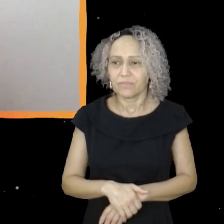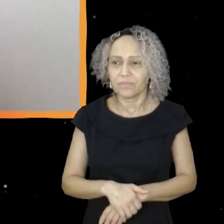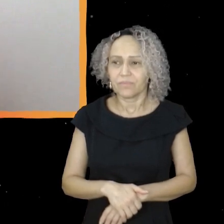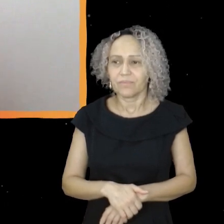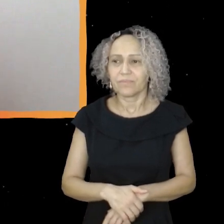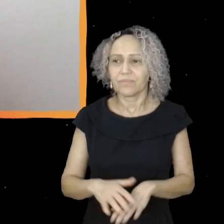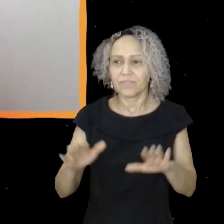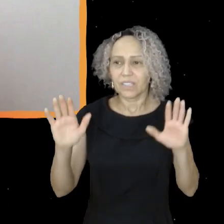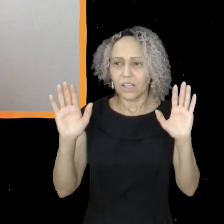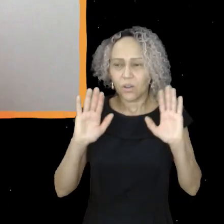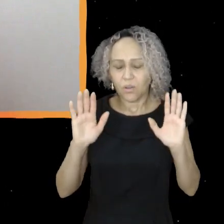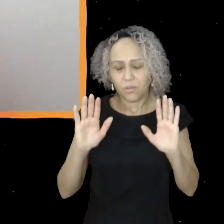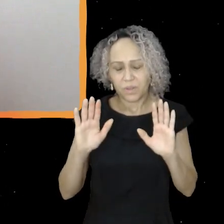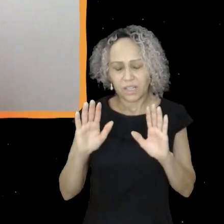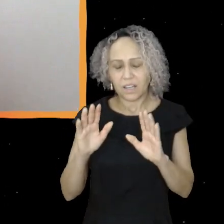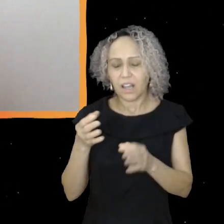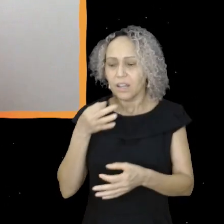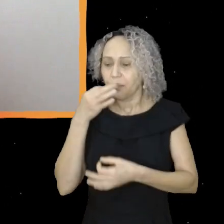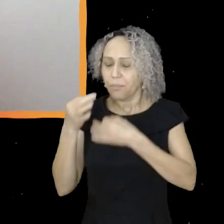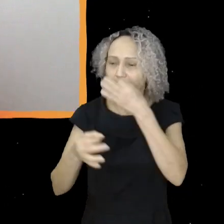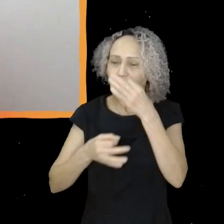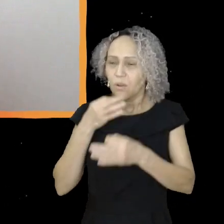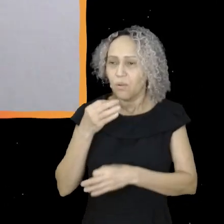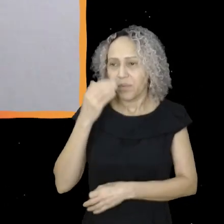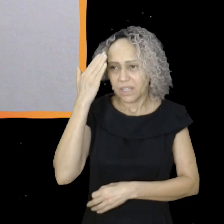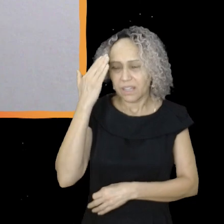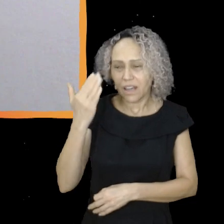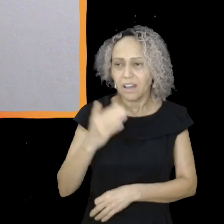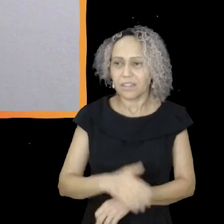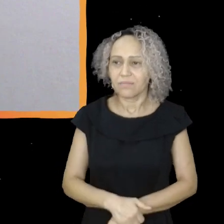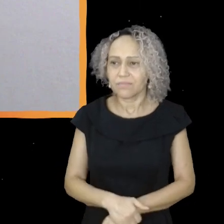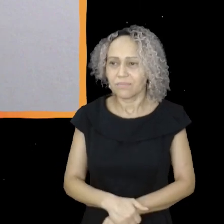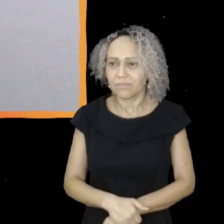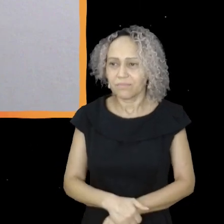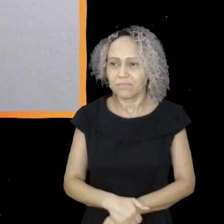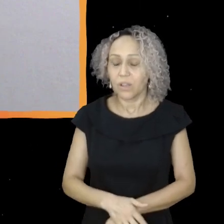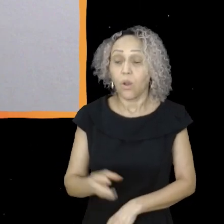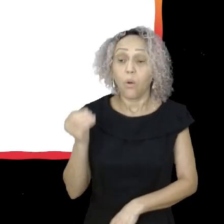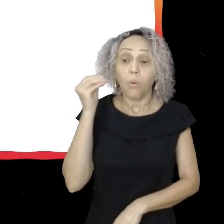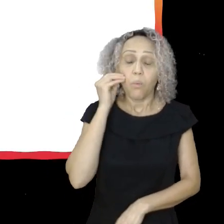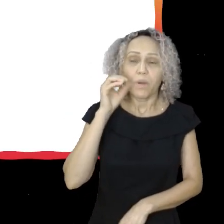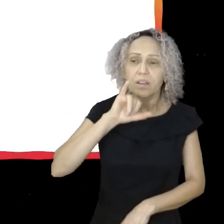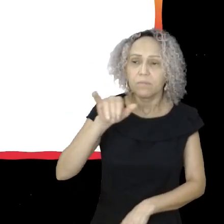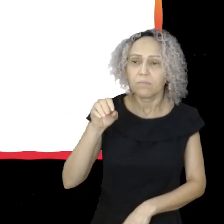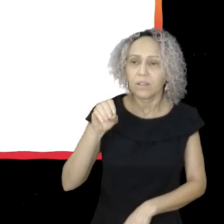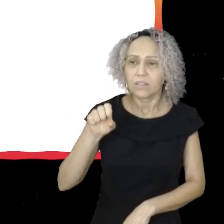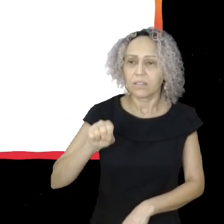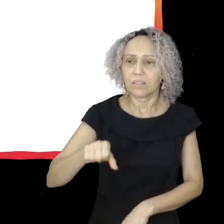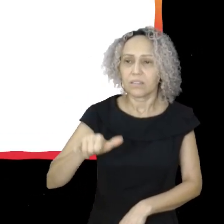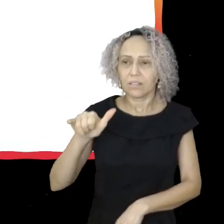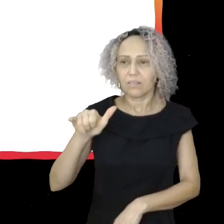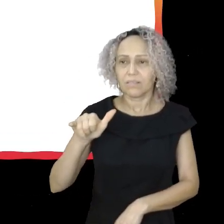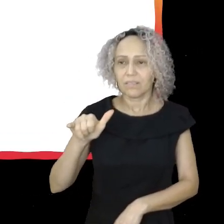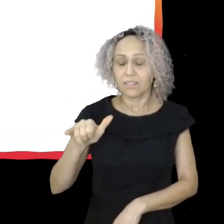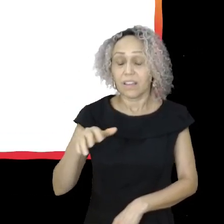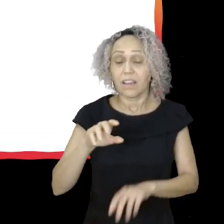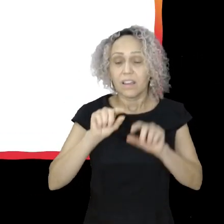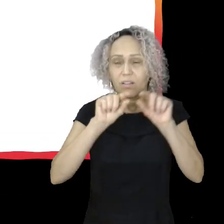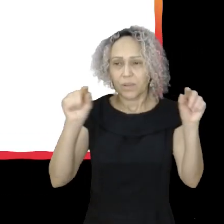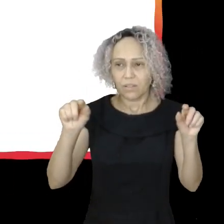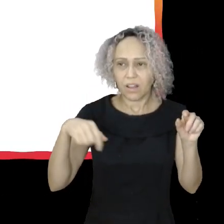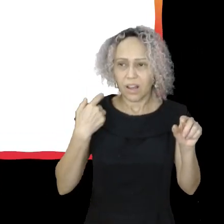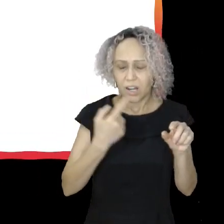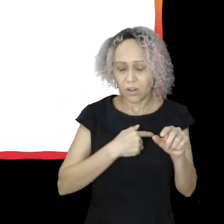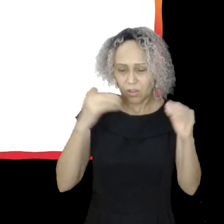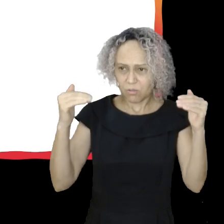Obrigada pelo comentário e sim acompanhando a gente. Por favor, hein? E um beijo pra Josi Gomes que comentou A nossa soberania deve ser defendida sim desde